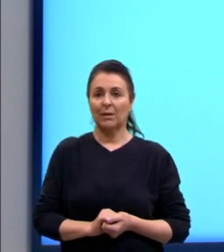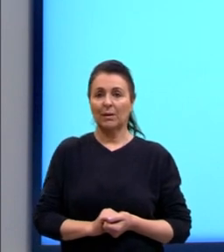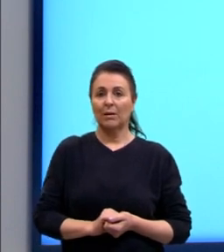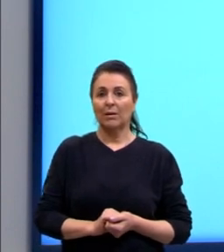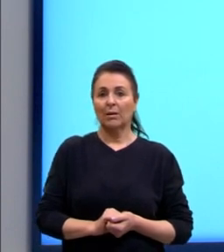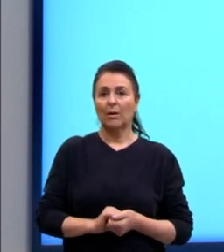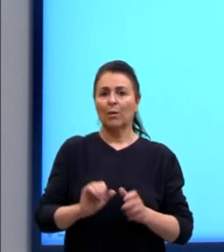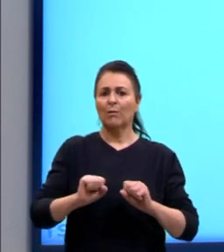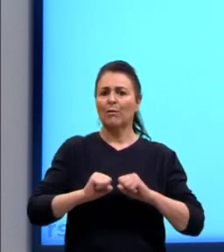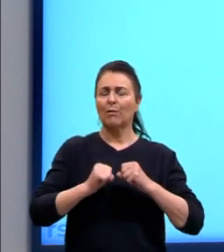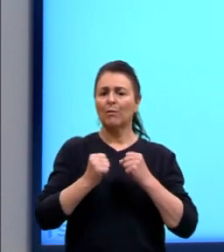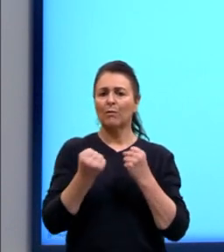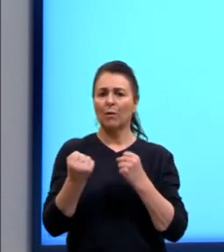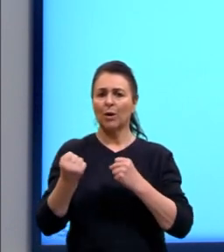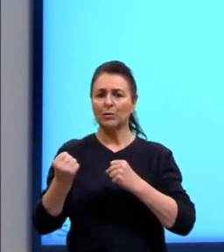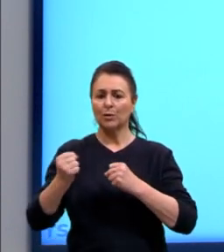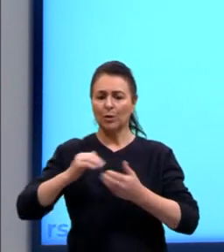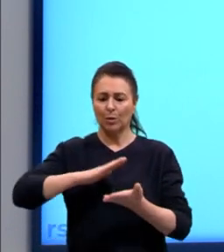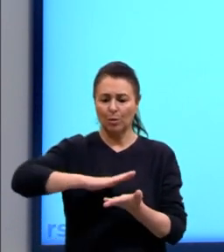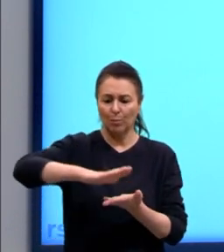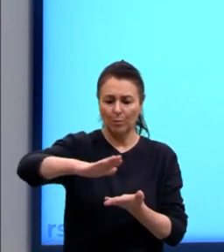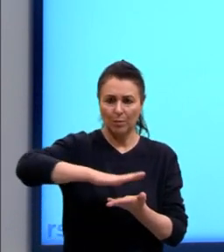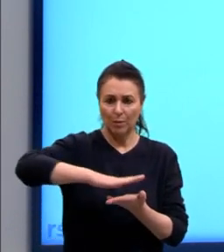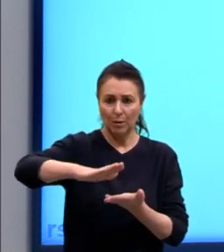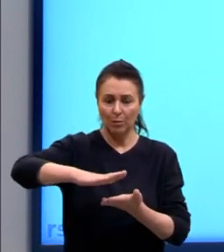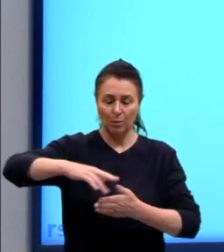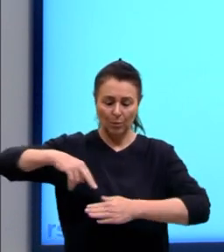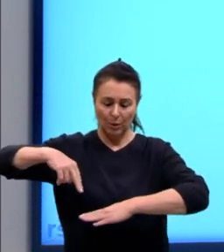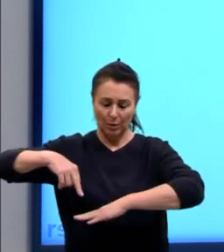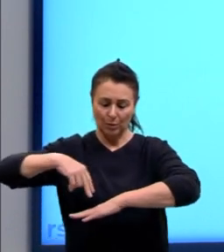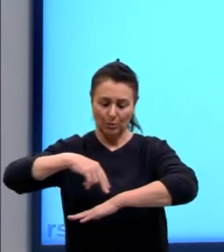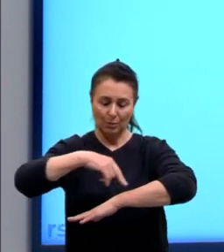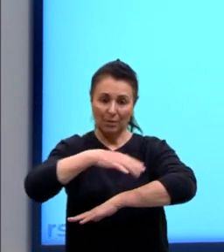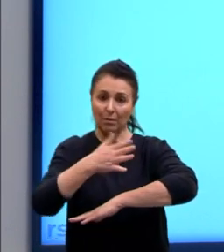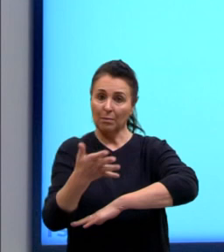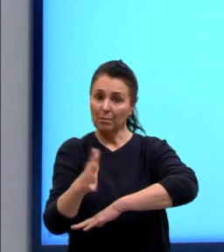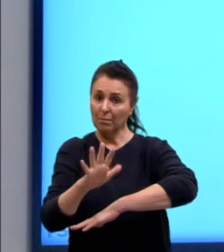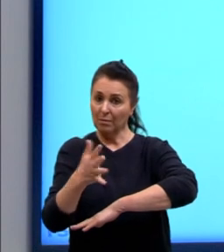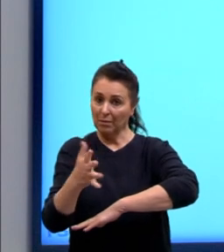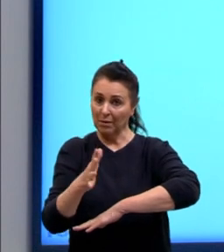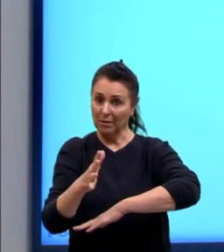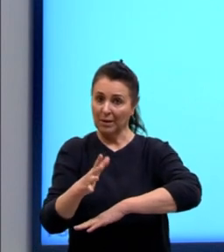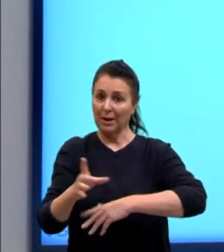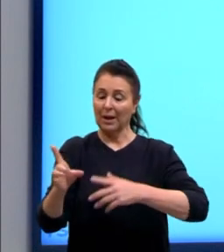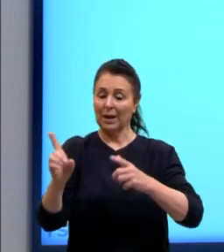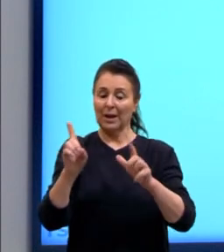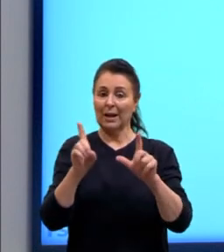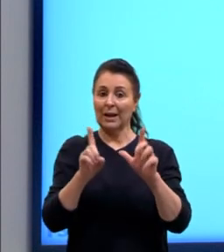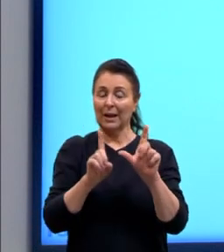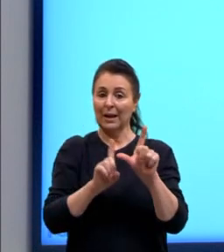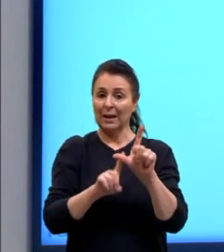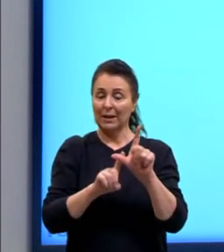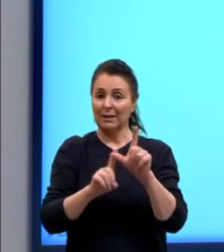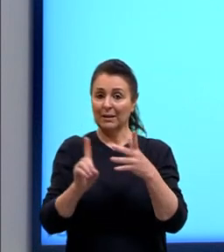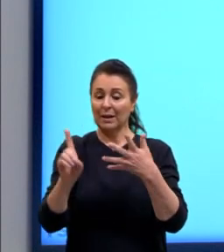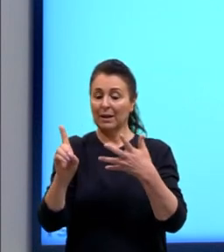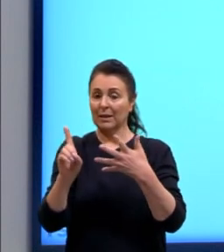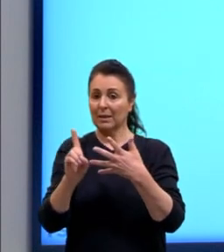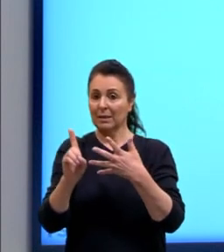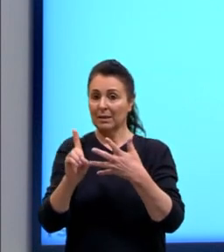plano e subida moderada. Então, alternativa D. Essa questão, ela envolveu, então,